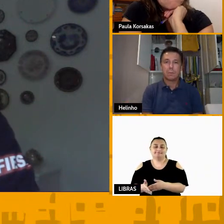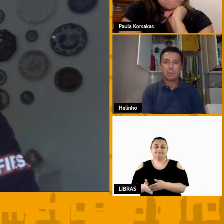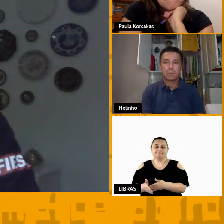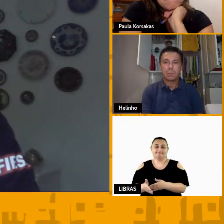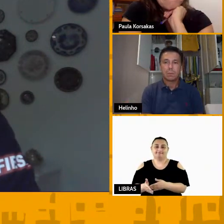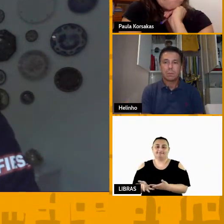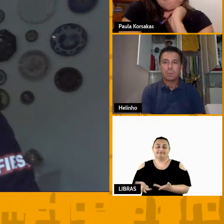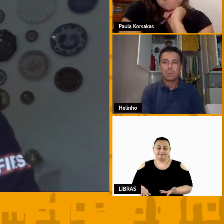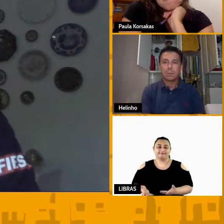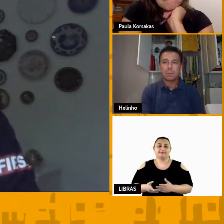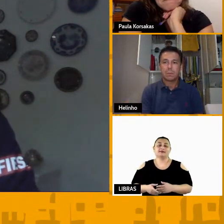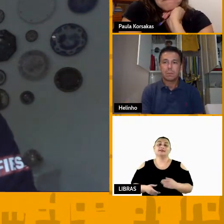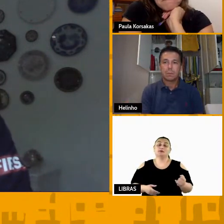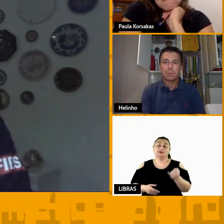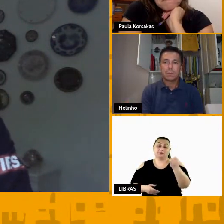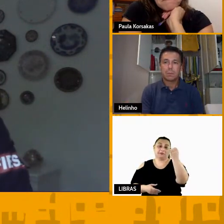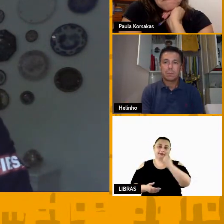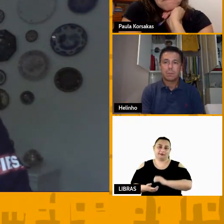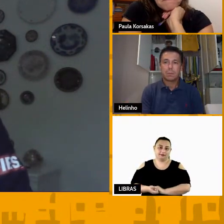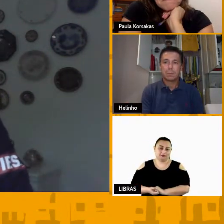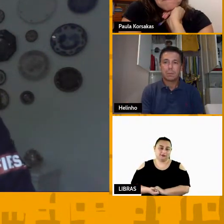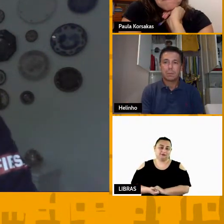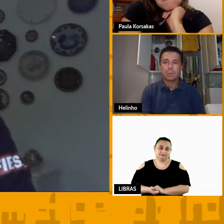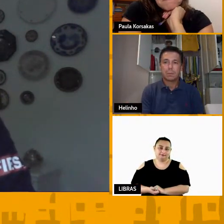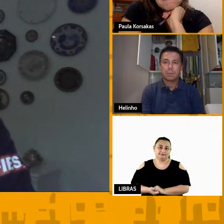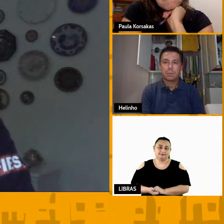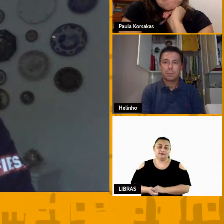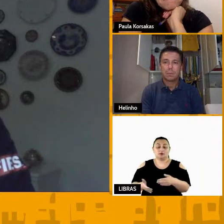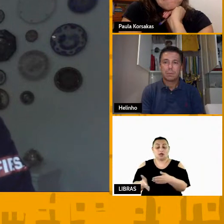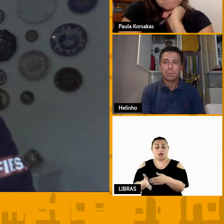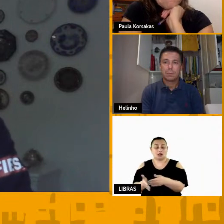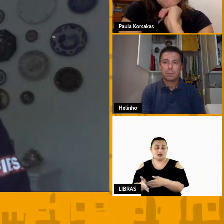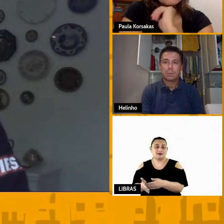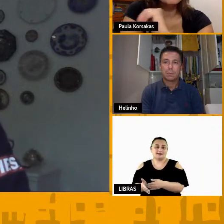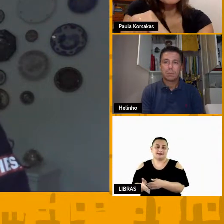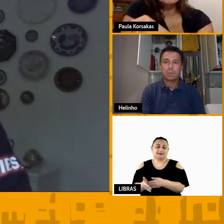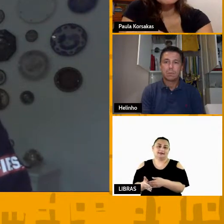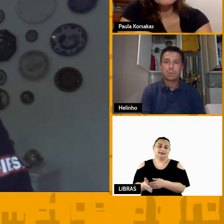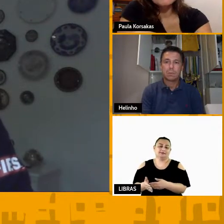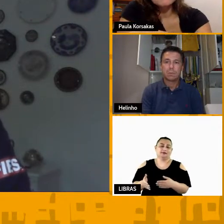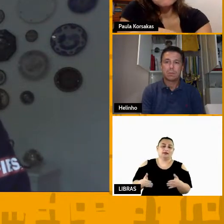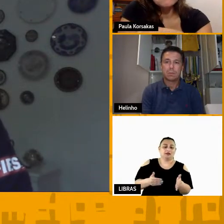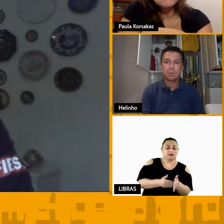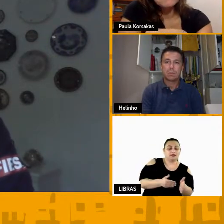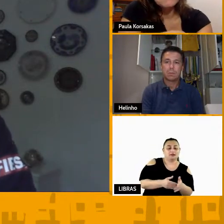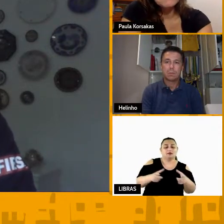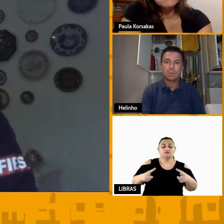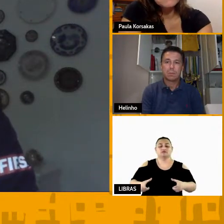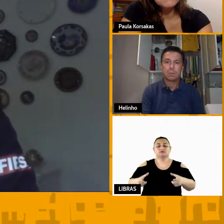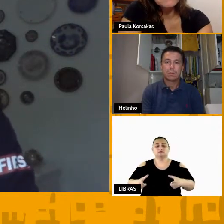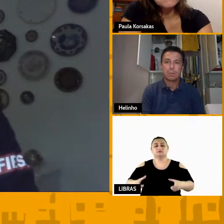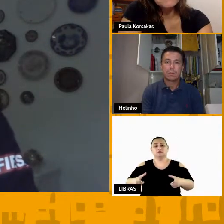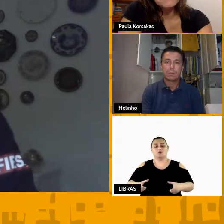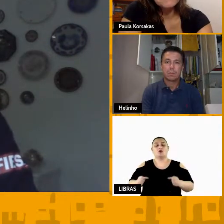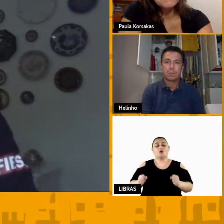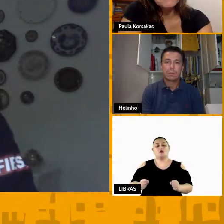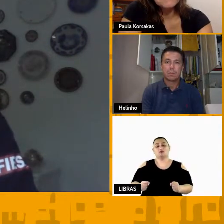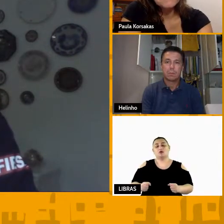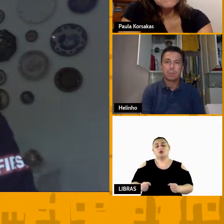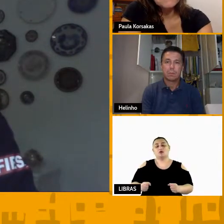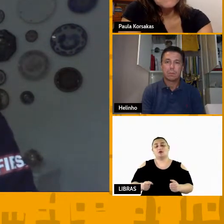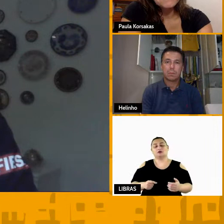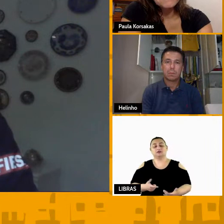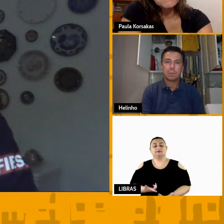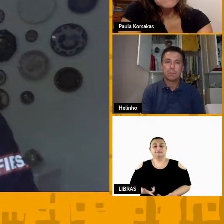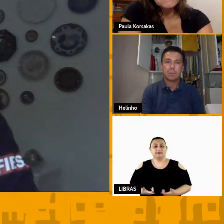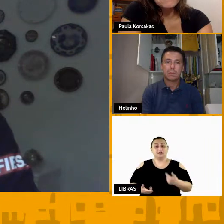eu acho que isso também a gente delimita muito bem os locais até onde você pode vir porque eu não